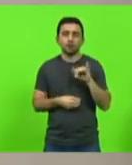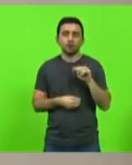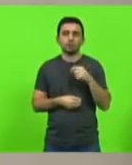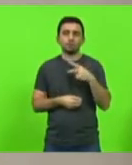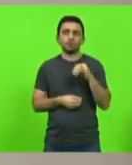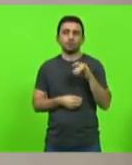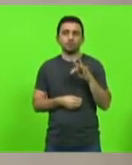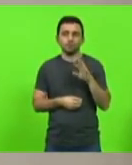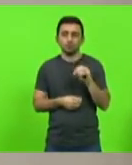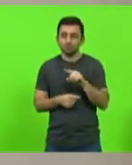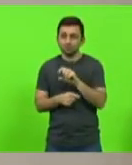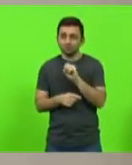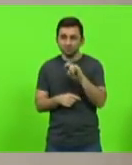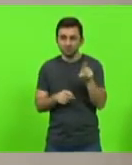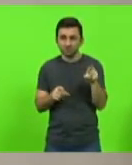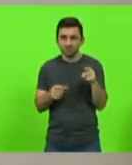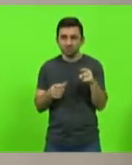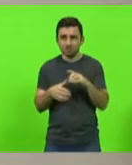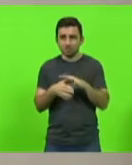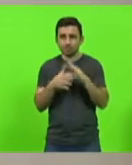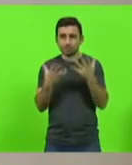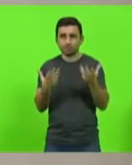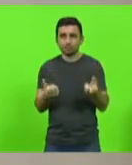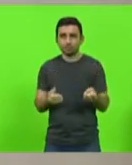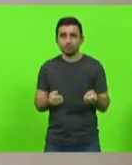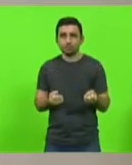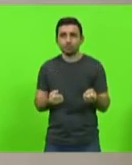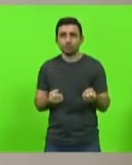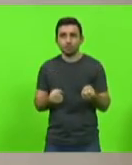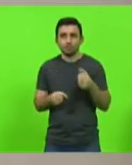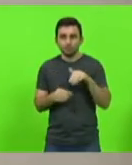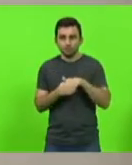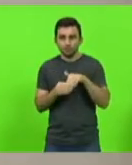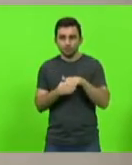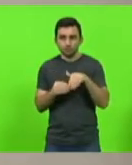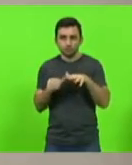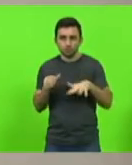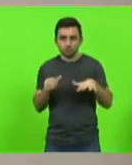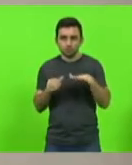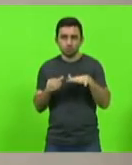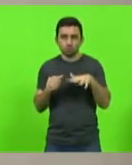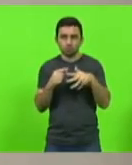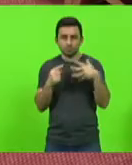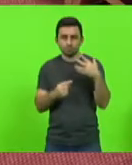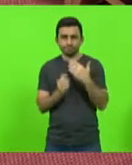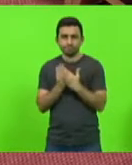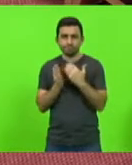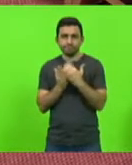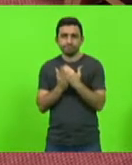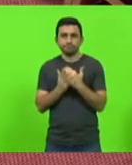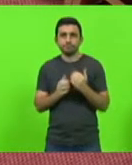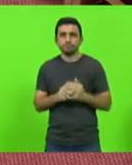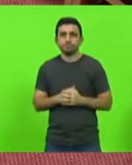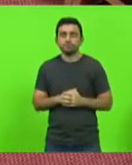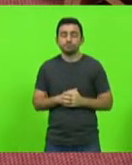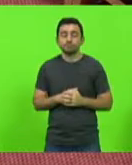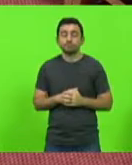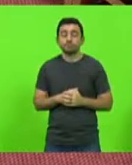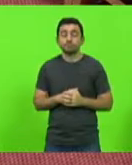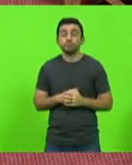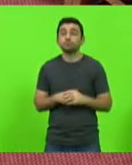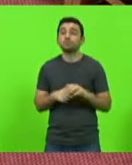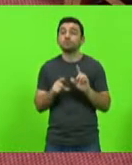Se vocês, senhores líderes, concordarem, nós votaremos essas matérias extra-pauta. Pela ordem, senhor presidente. Pela ordem do